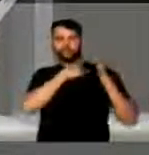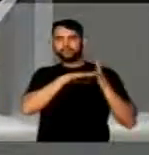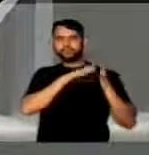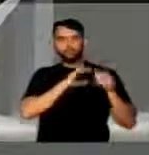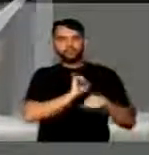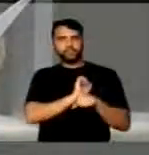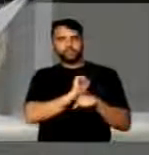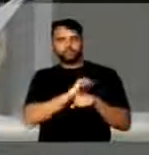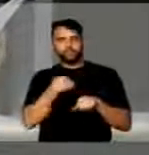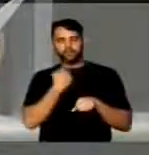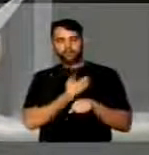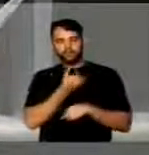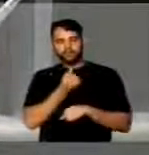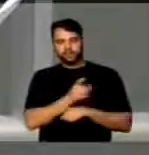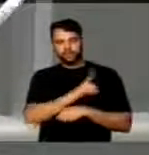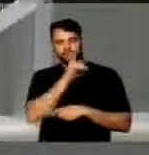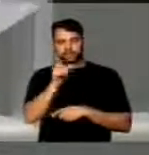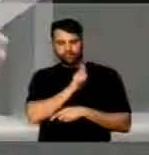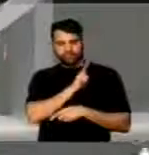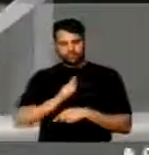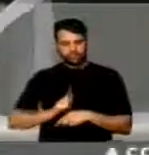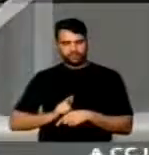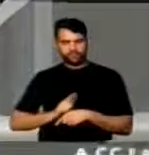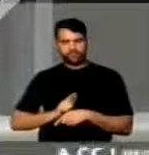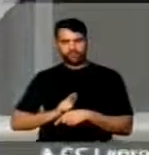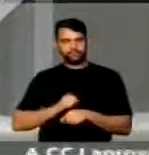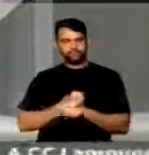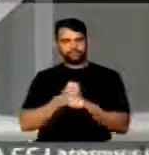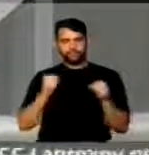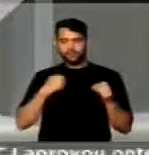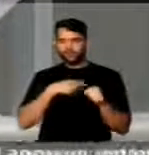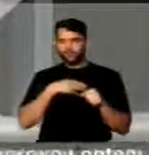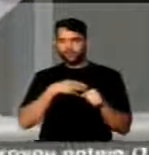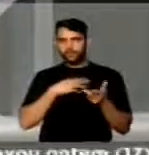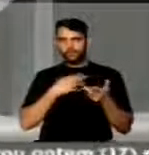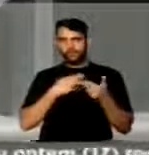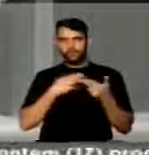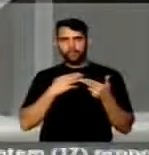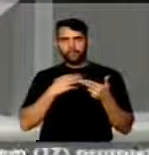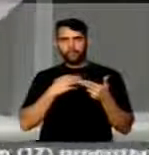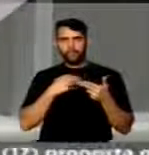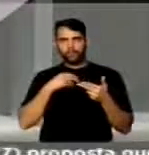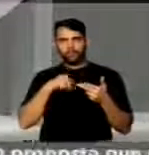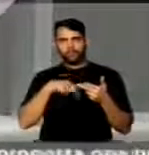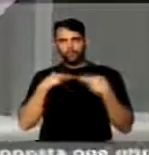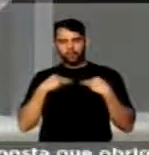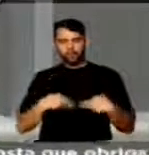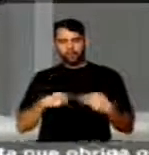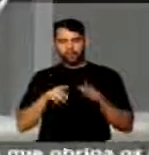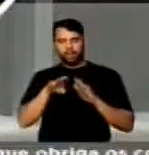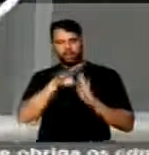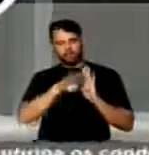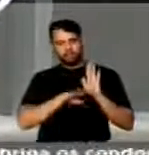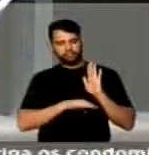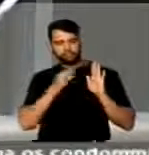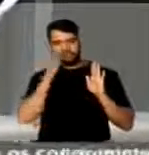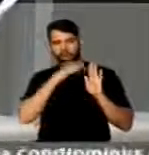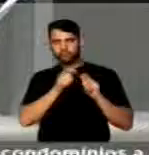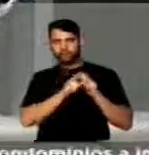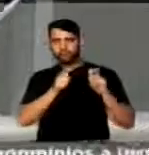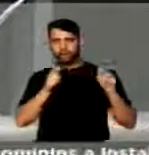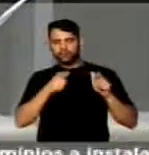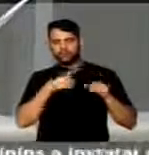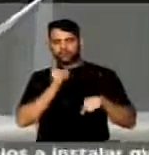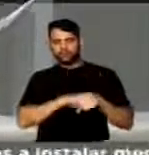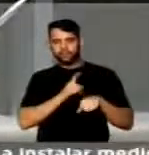nós. No sexto dia do governo, ilegítimo, imoral e golpista, a lista de maldade só cresce, cresce